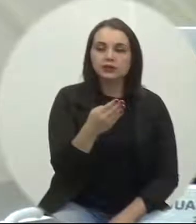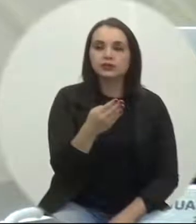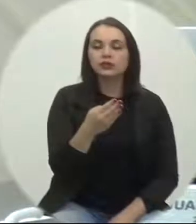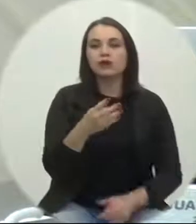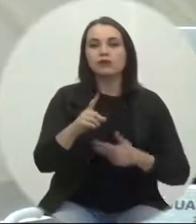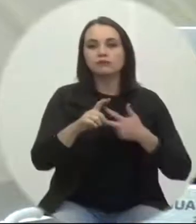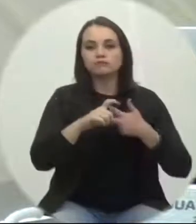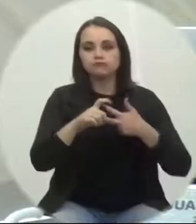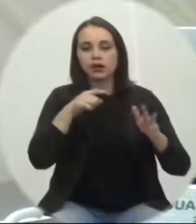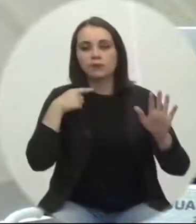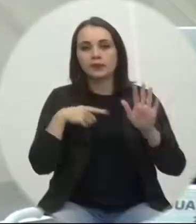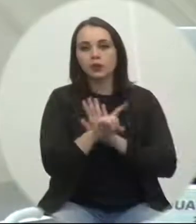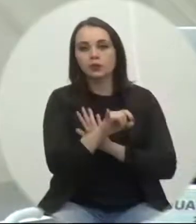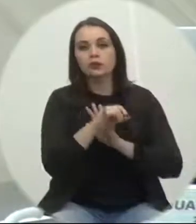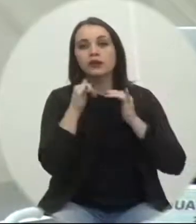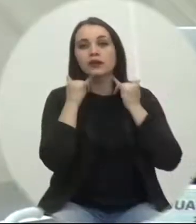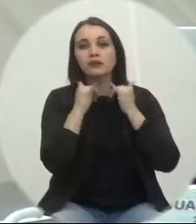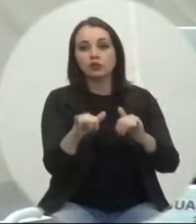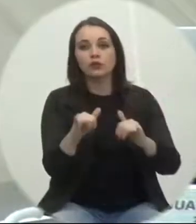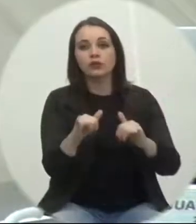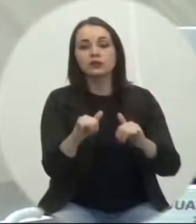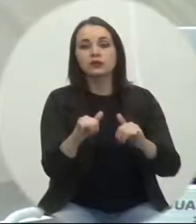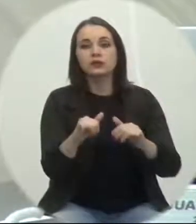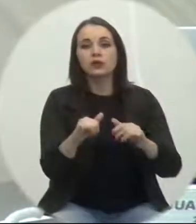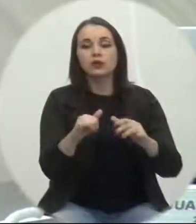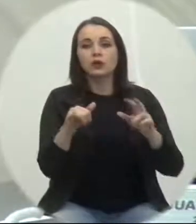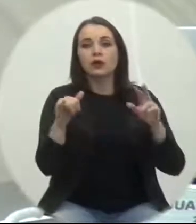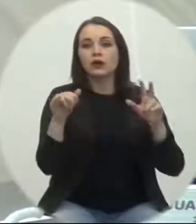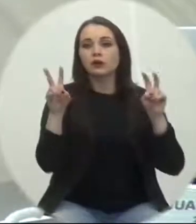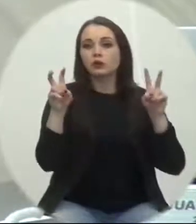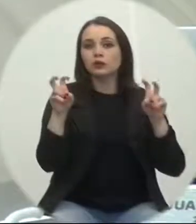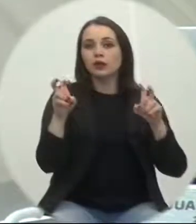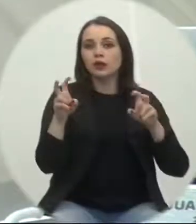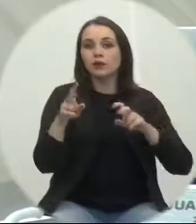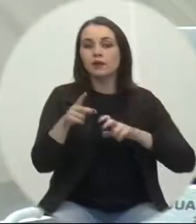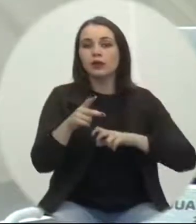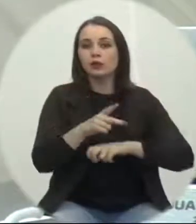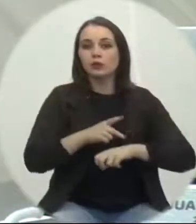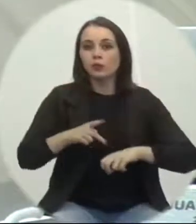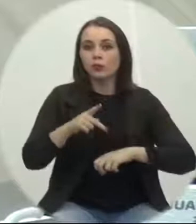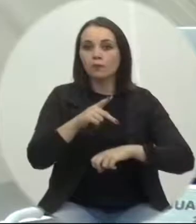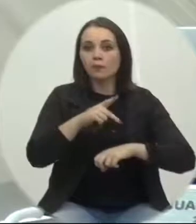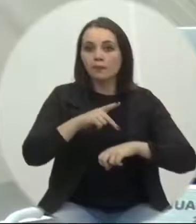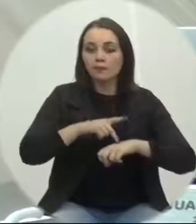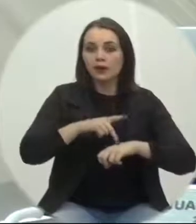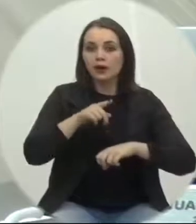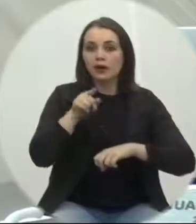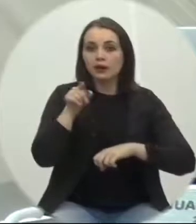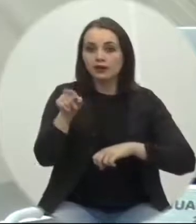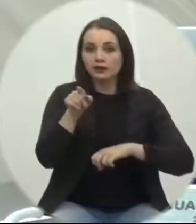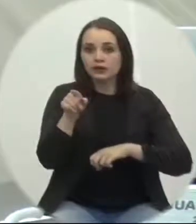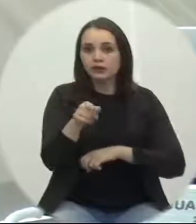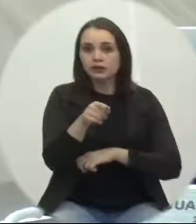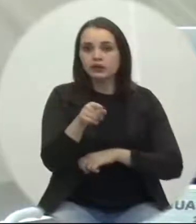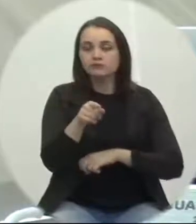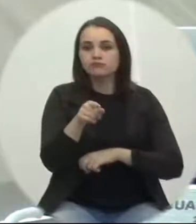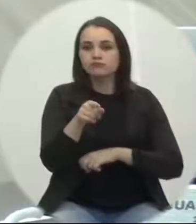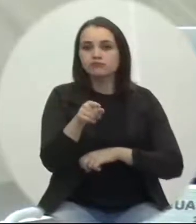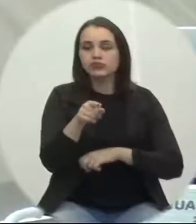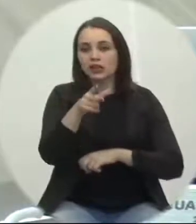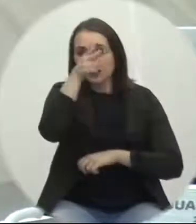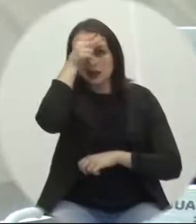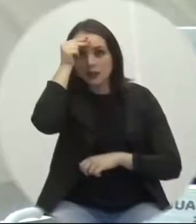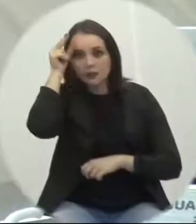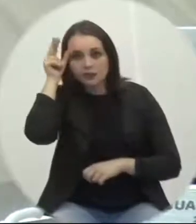questionando a seguinte informação sobre o Parque Municipal Prefeito Altair Guidi, Parque Centenário. O projeto